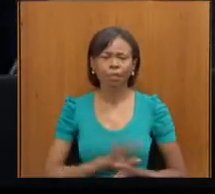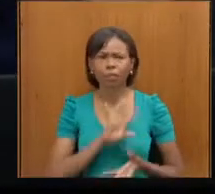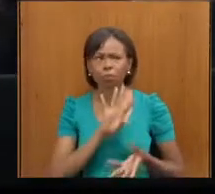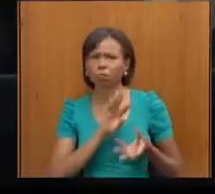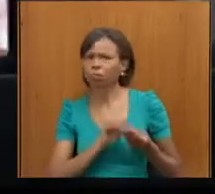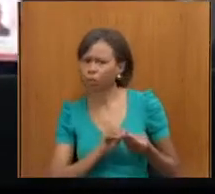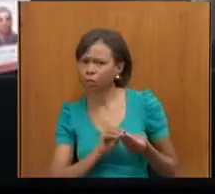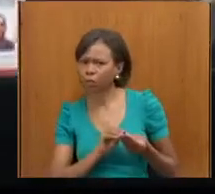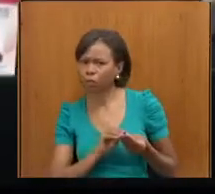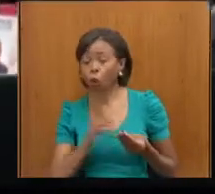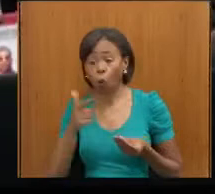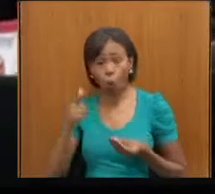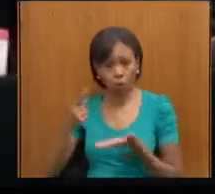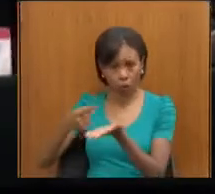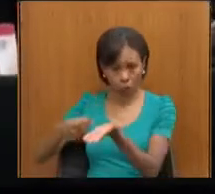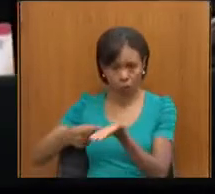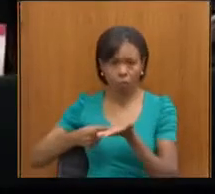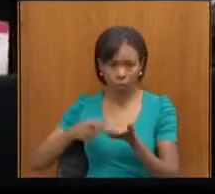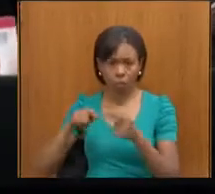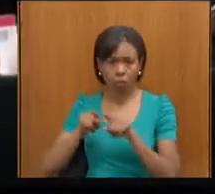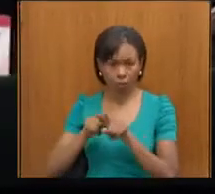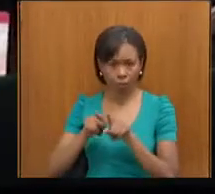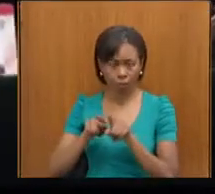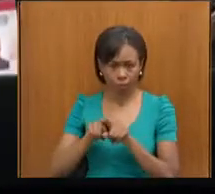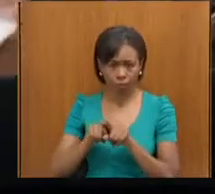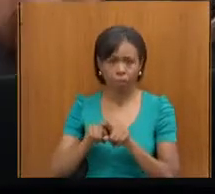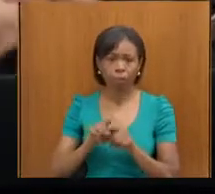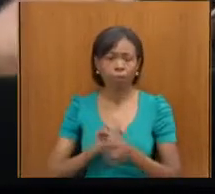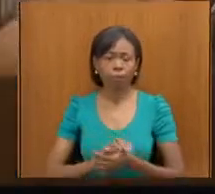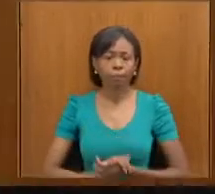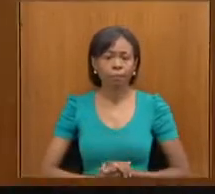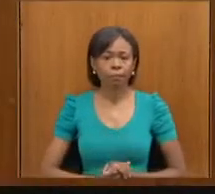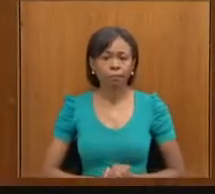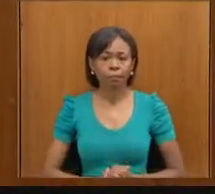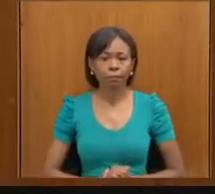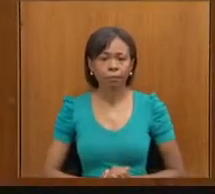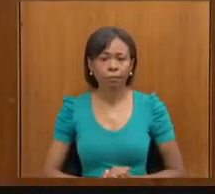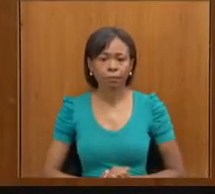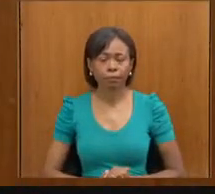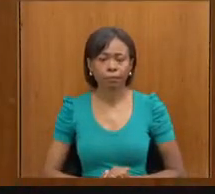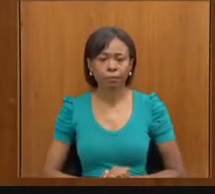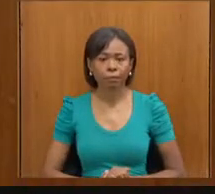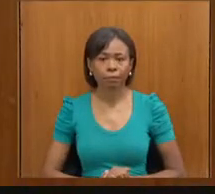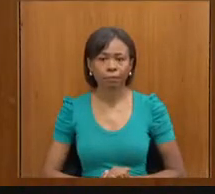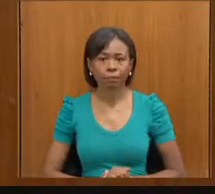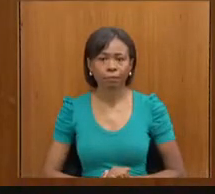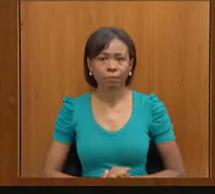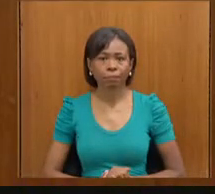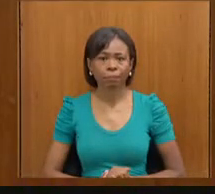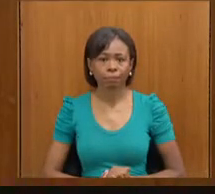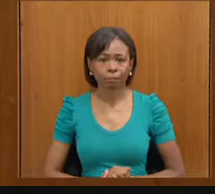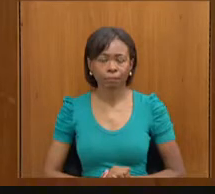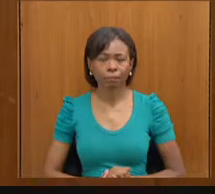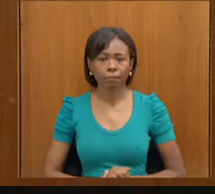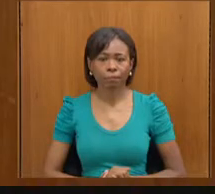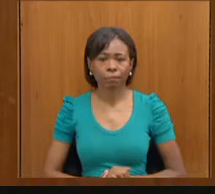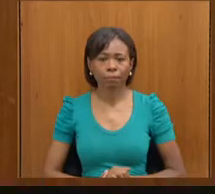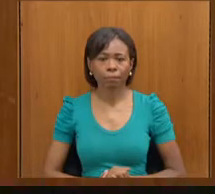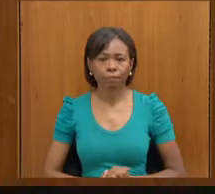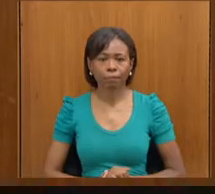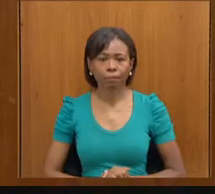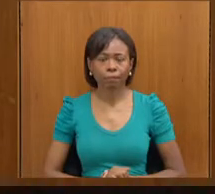alguns outros convidados. Vamos aqui, assim, registrar aqui também, por gentileza,